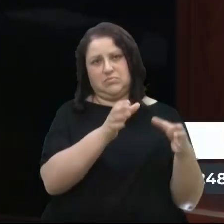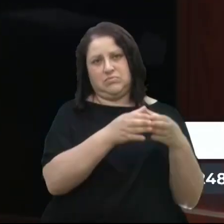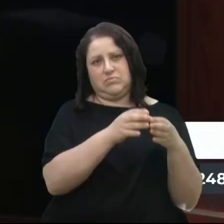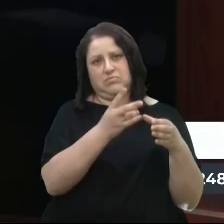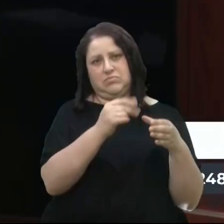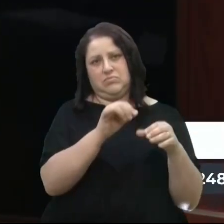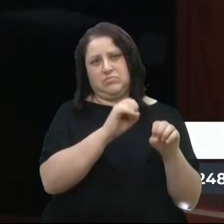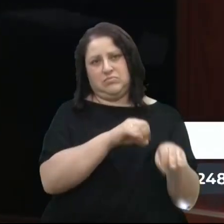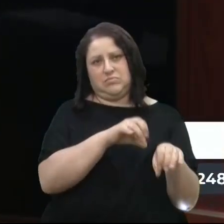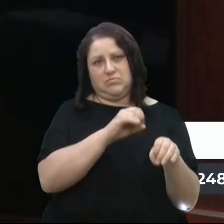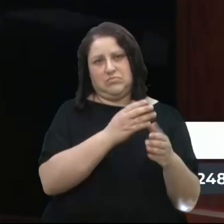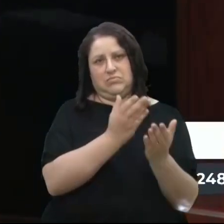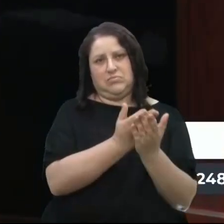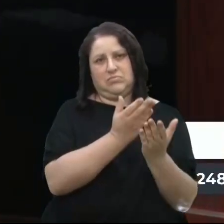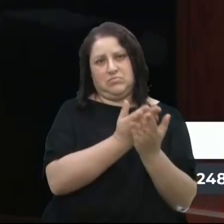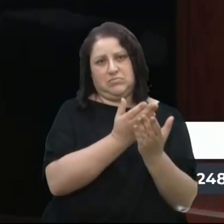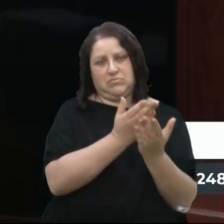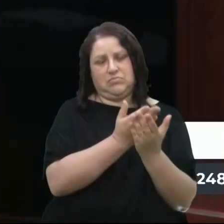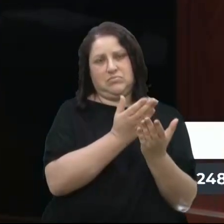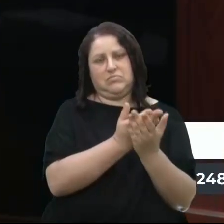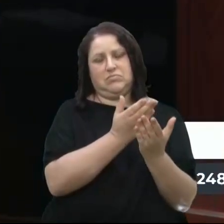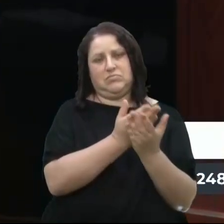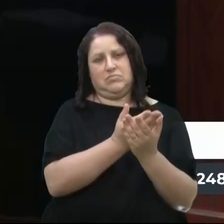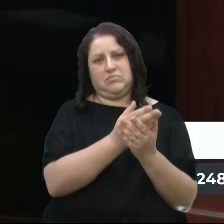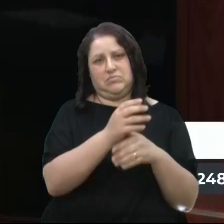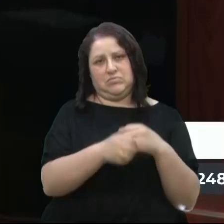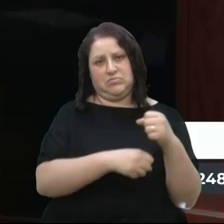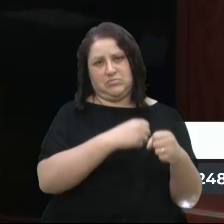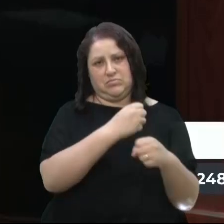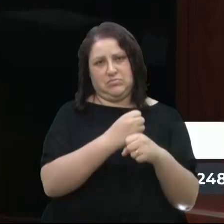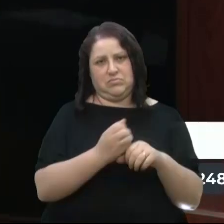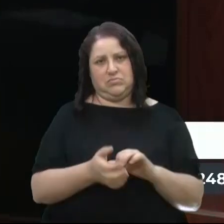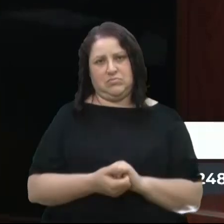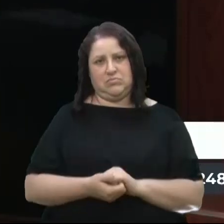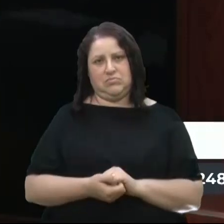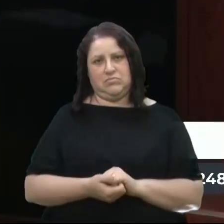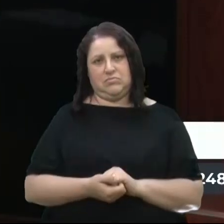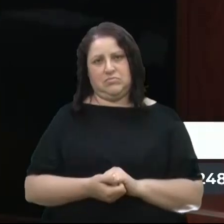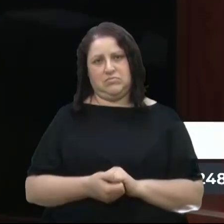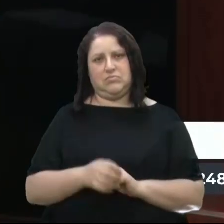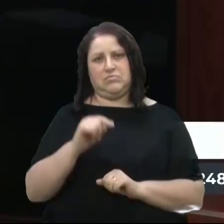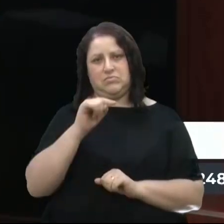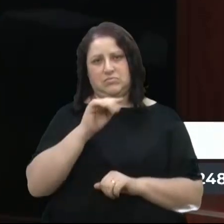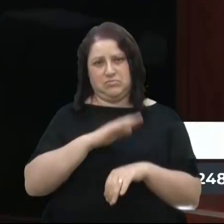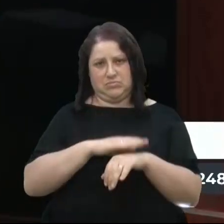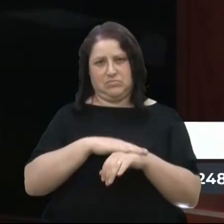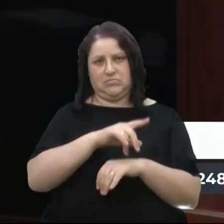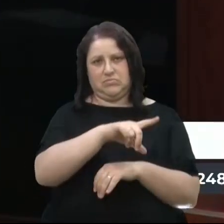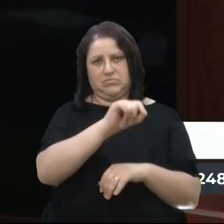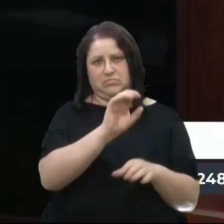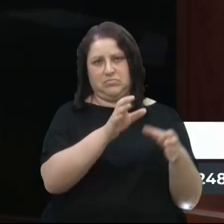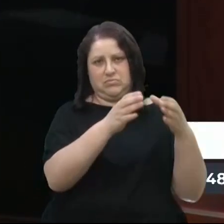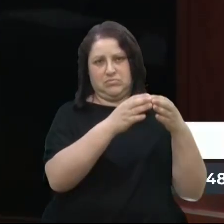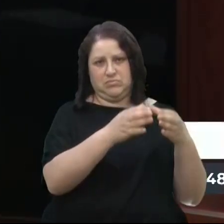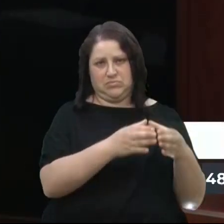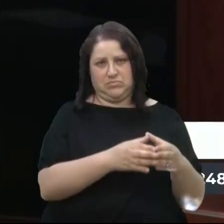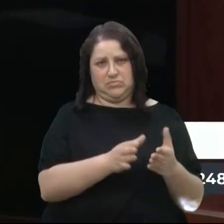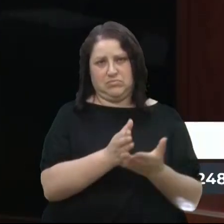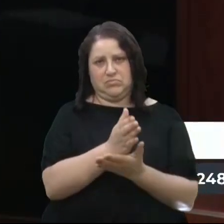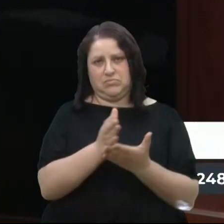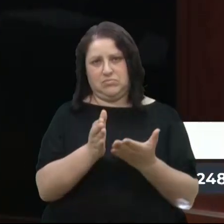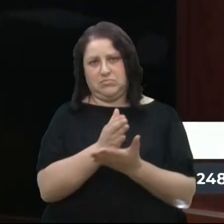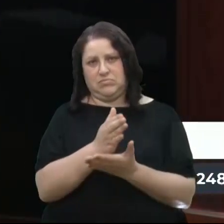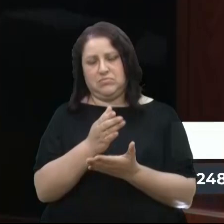ministrarão as aulas no ano seguinte. E nessa escolha de turma, às vezes,